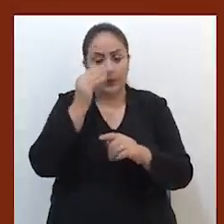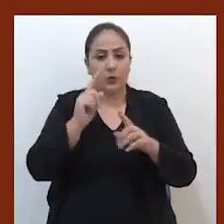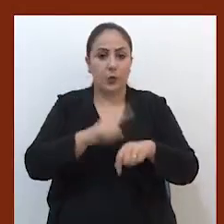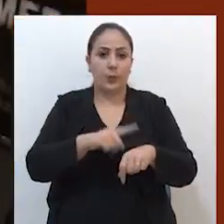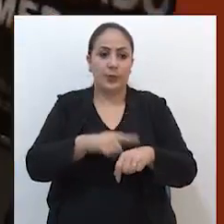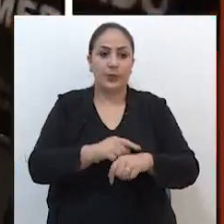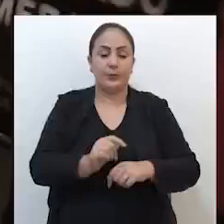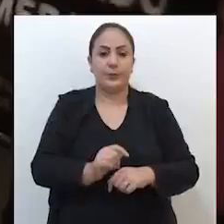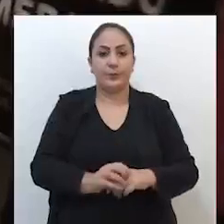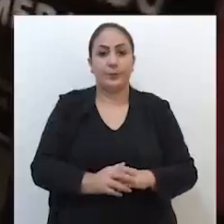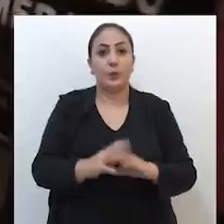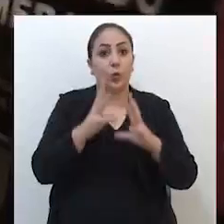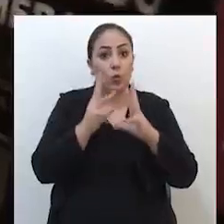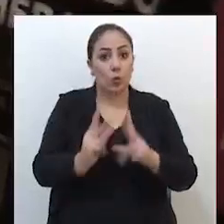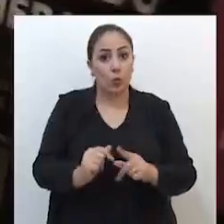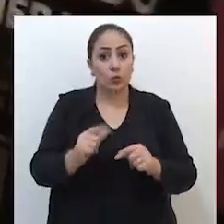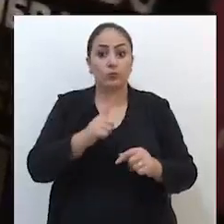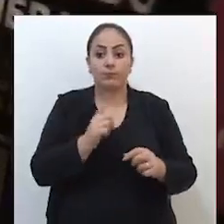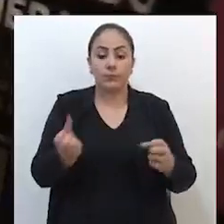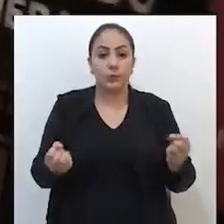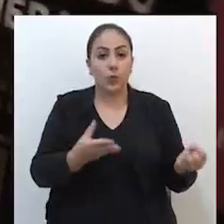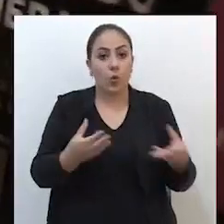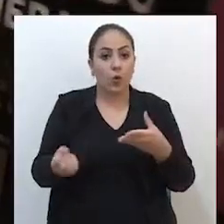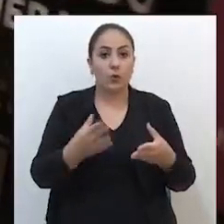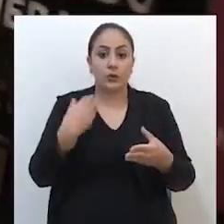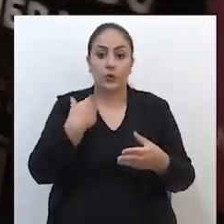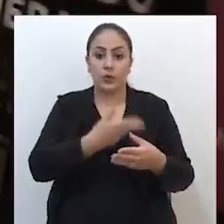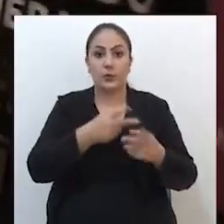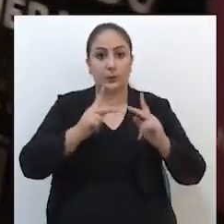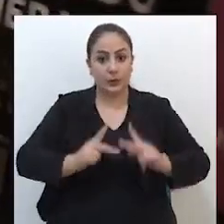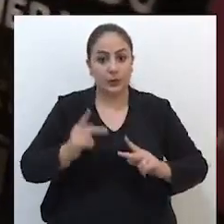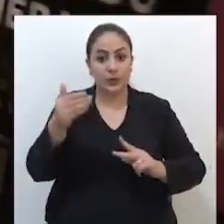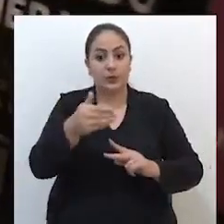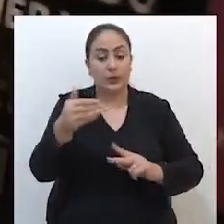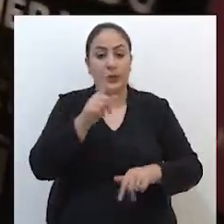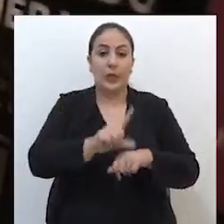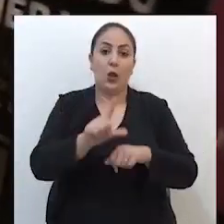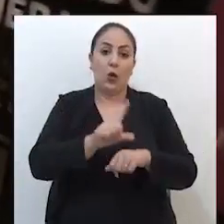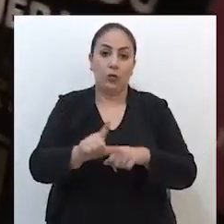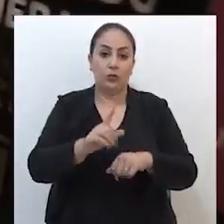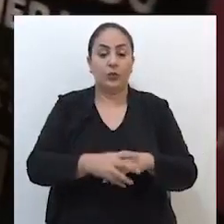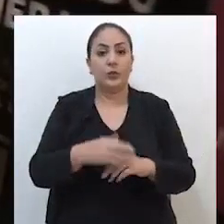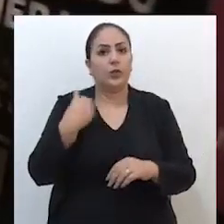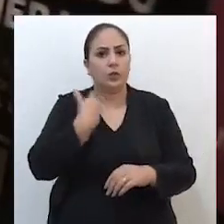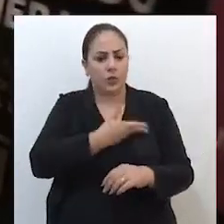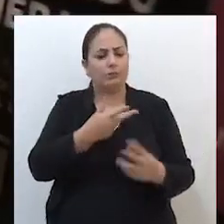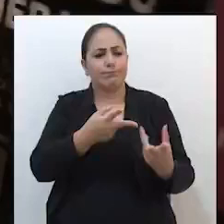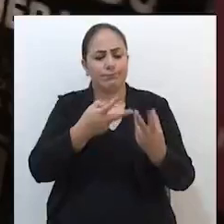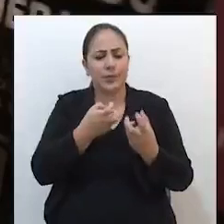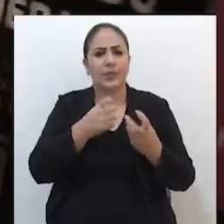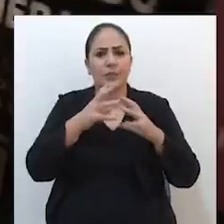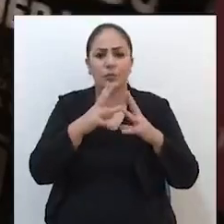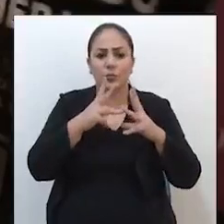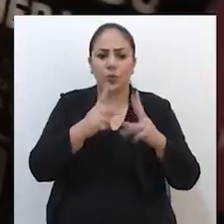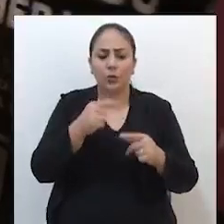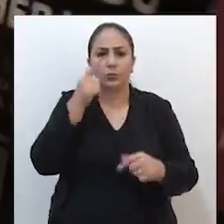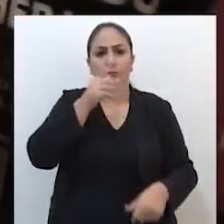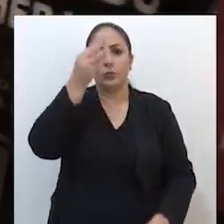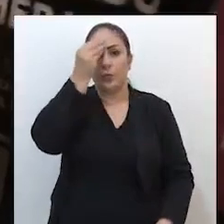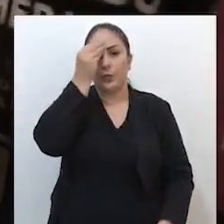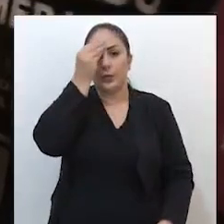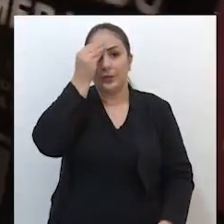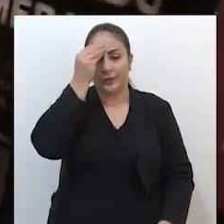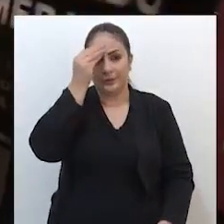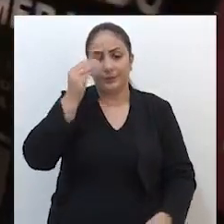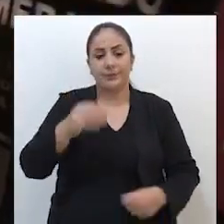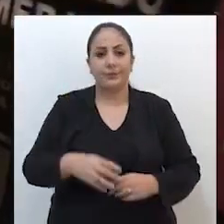momento. Embora tudo isso está sendo uma novidade para as nossas clientes, a gente vê que elas estão